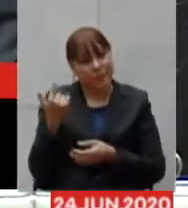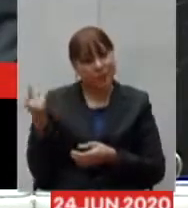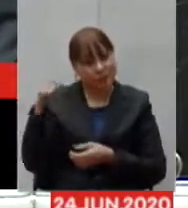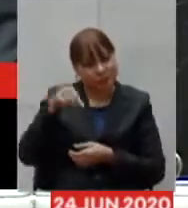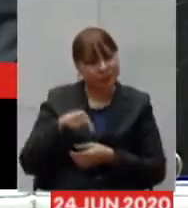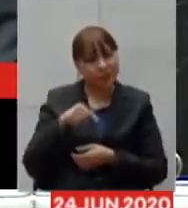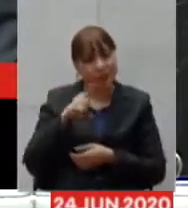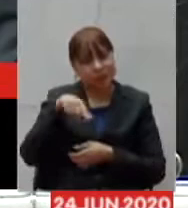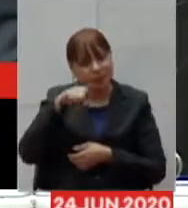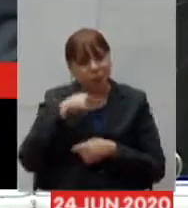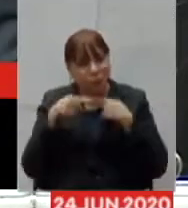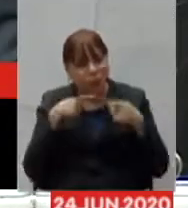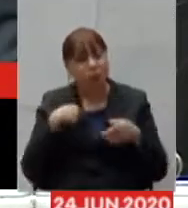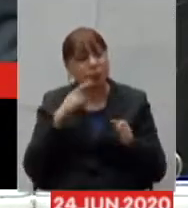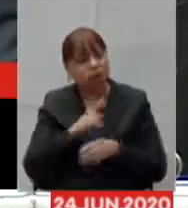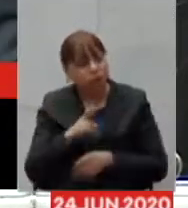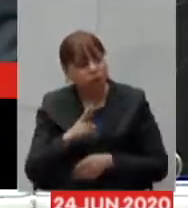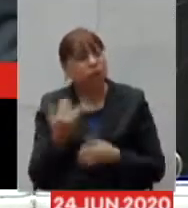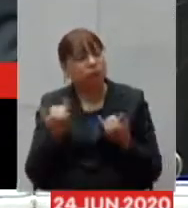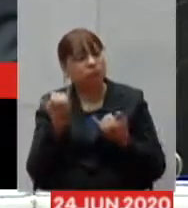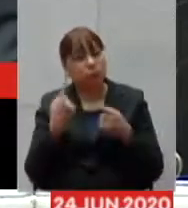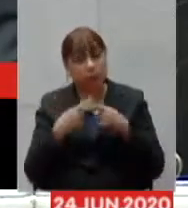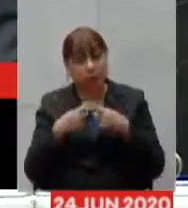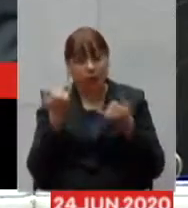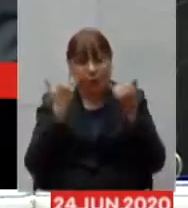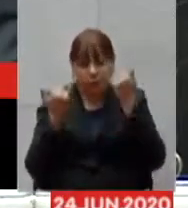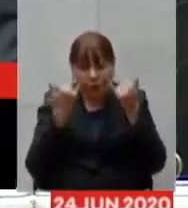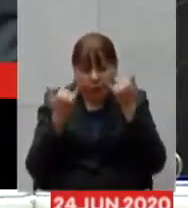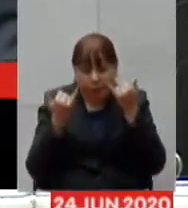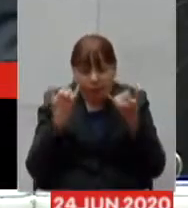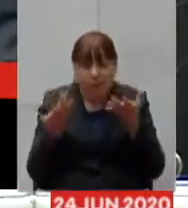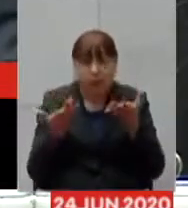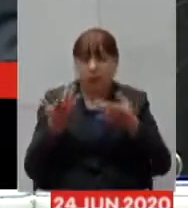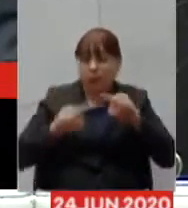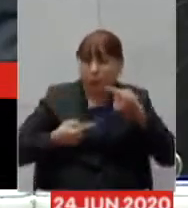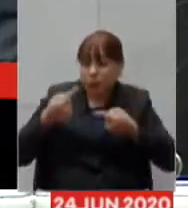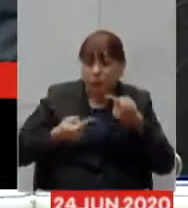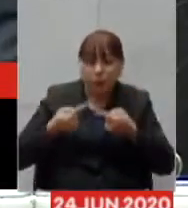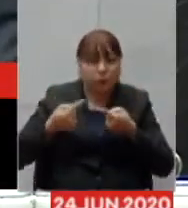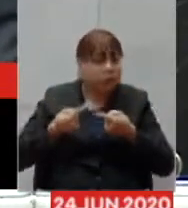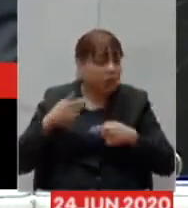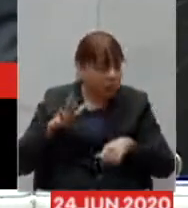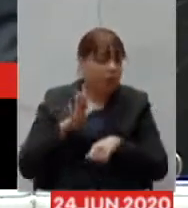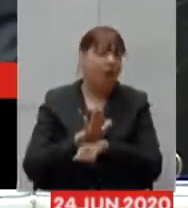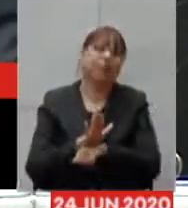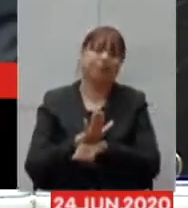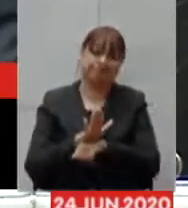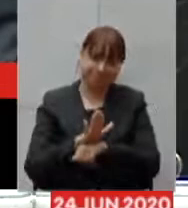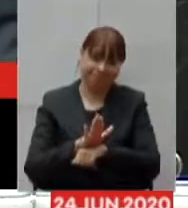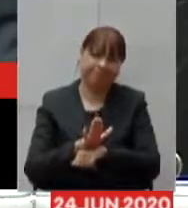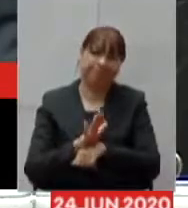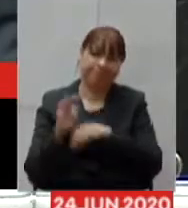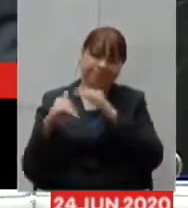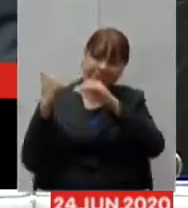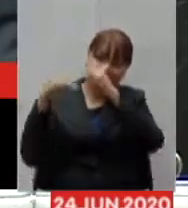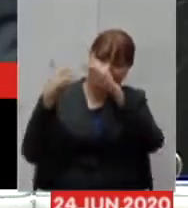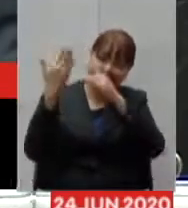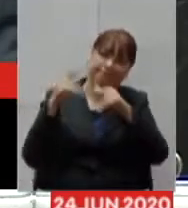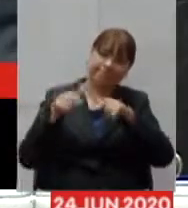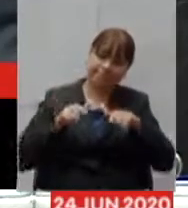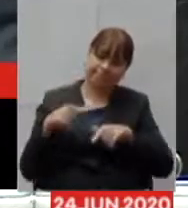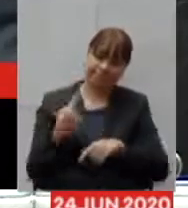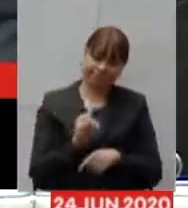dúvidas porque eu acho que o máximo de informação e o máximo de discussão ajuda na condução dos nossos